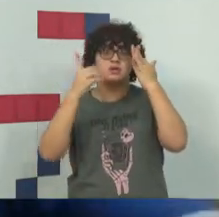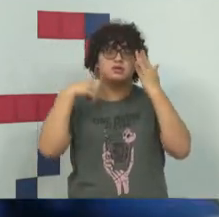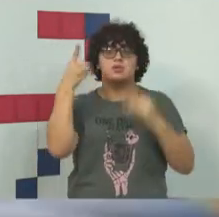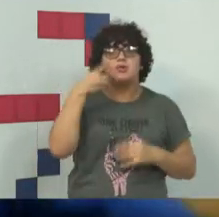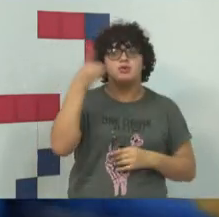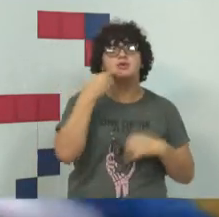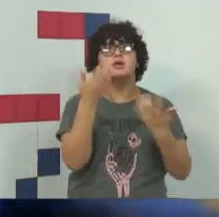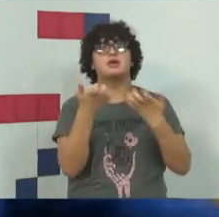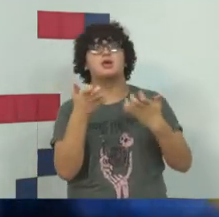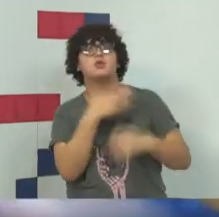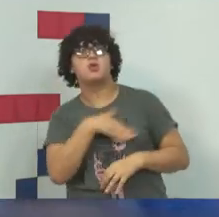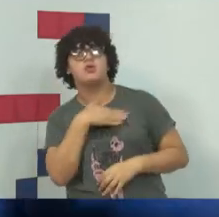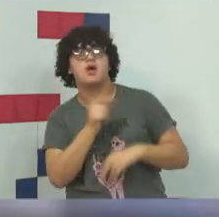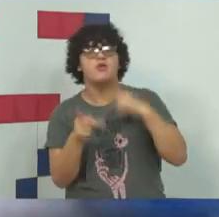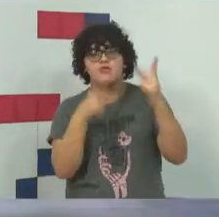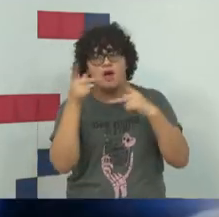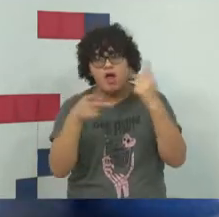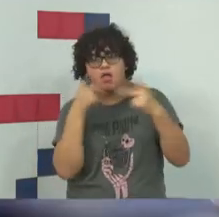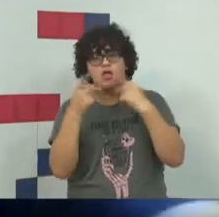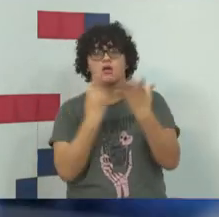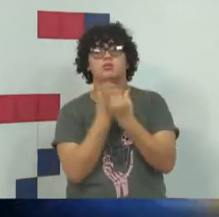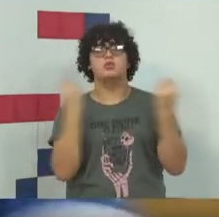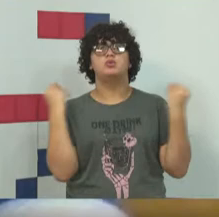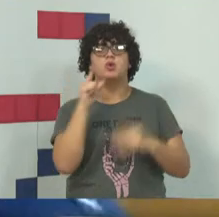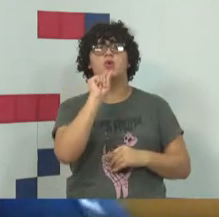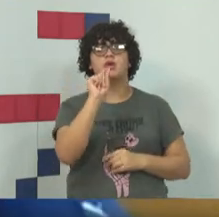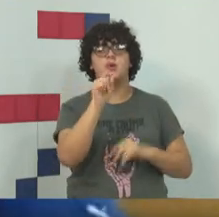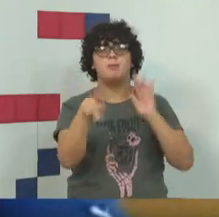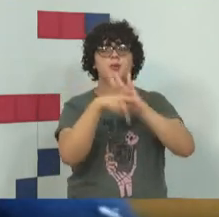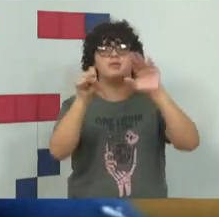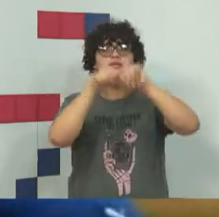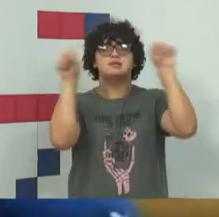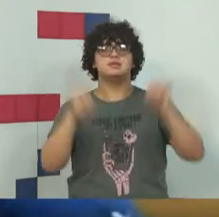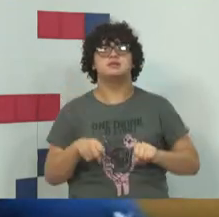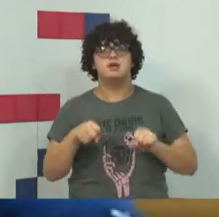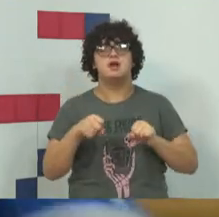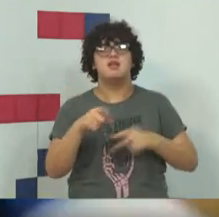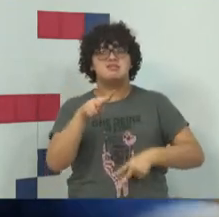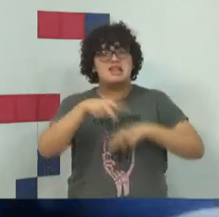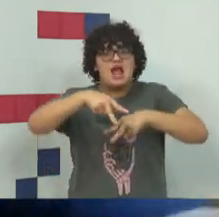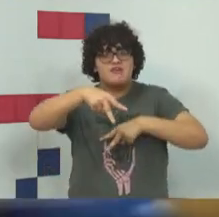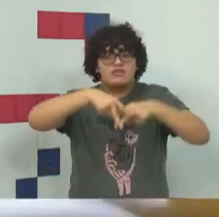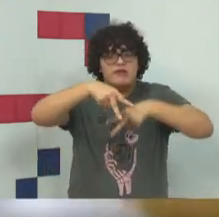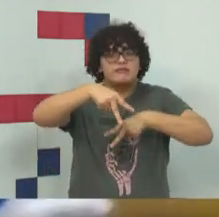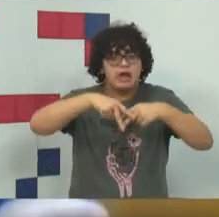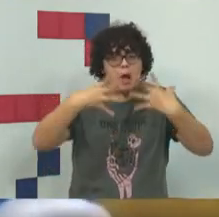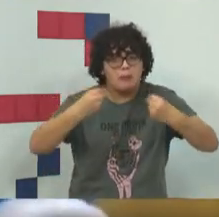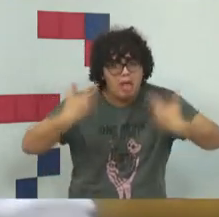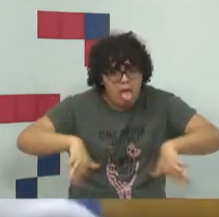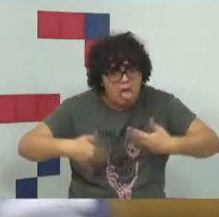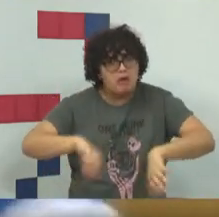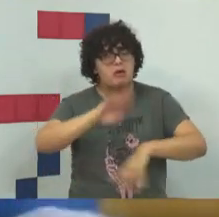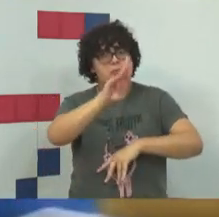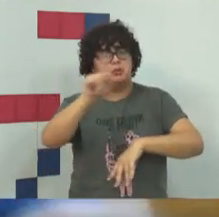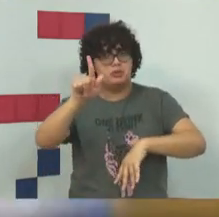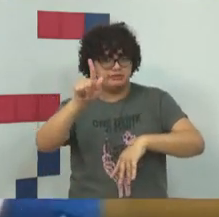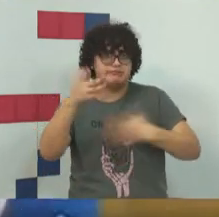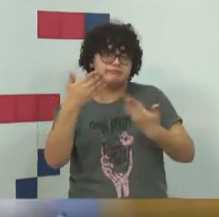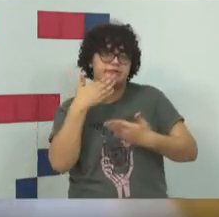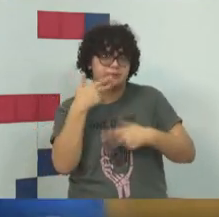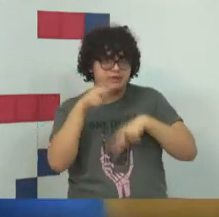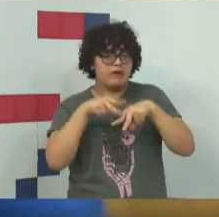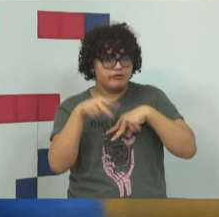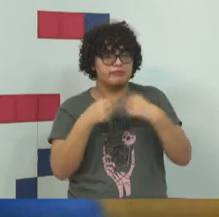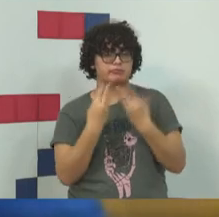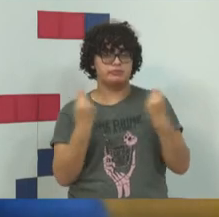gostariam de falar e que acabaram tendo aí, porque meio que, vamos dizer assim, o sistema, ele travou um pouquinho, alguma coisa nesse sentido, mas eu